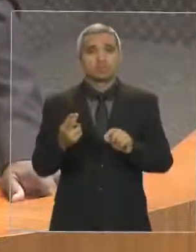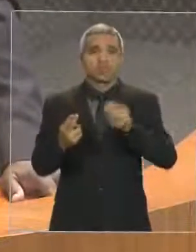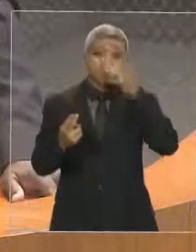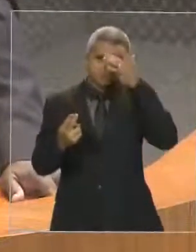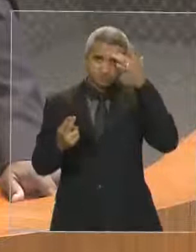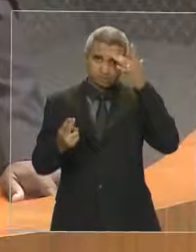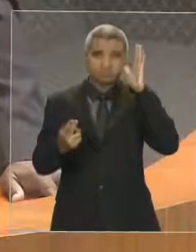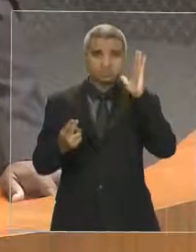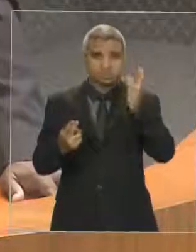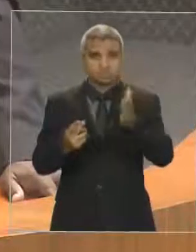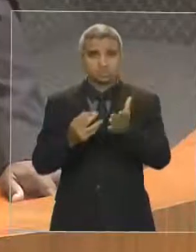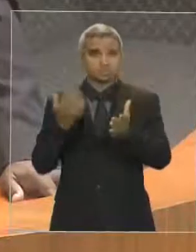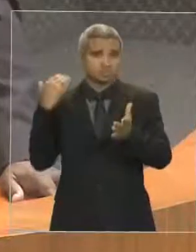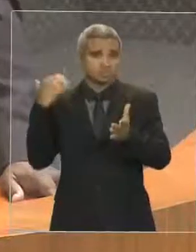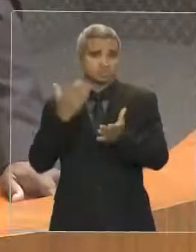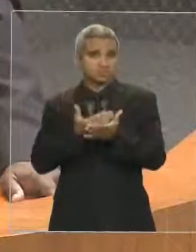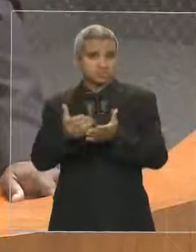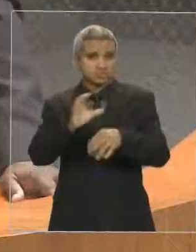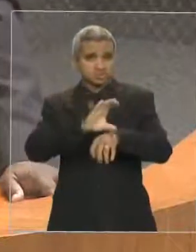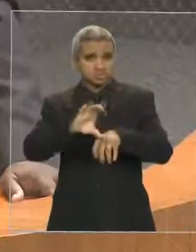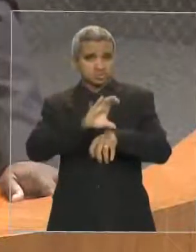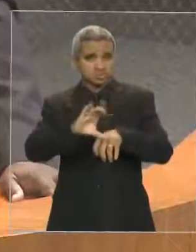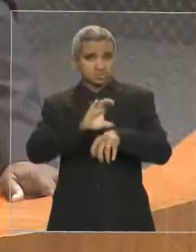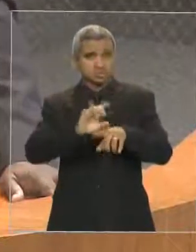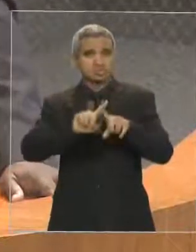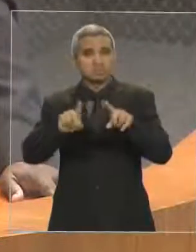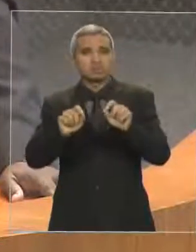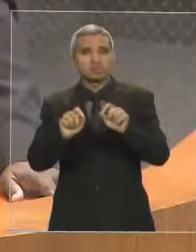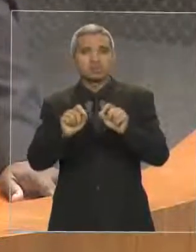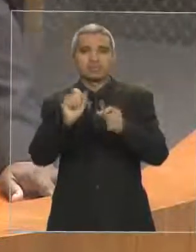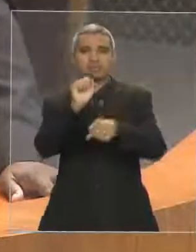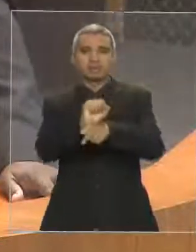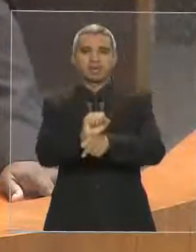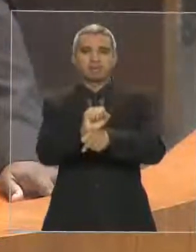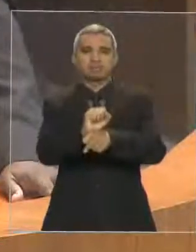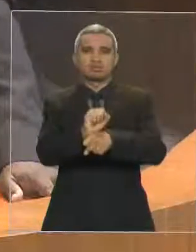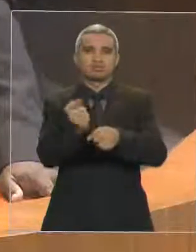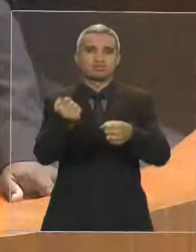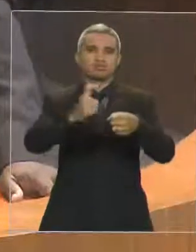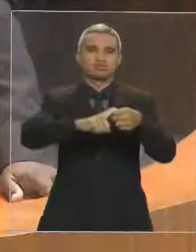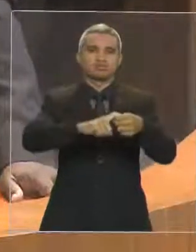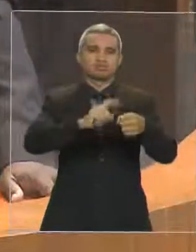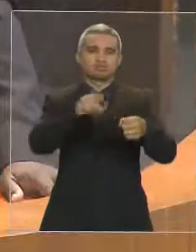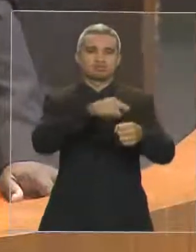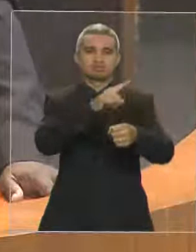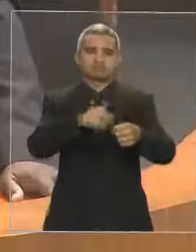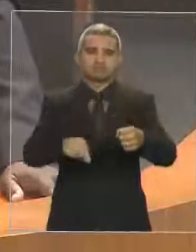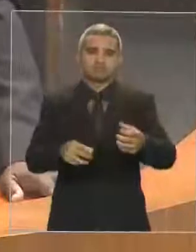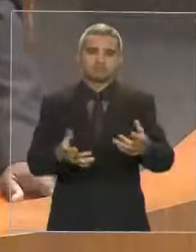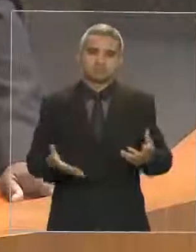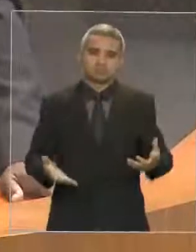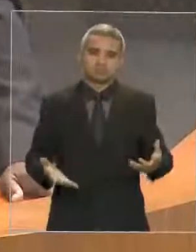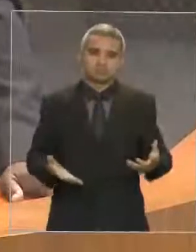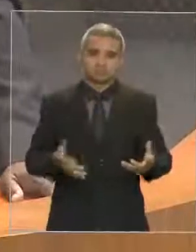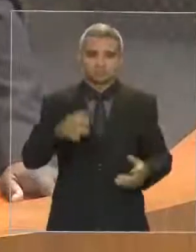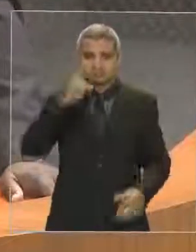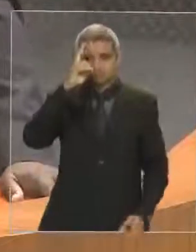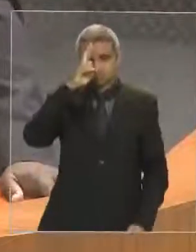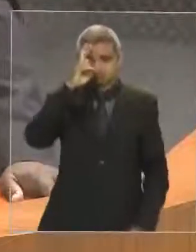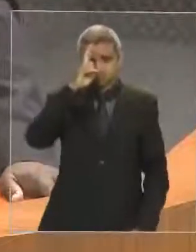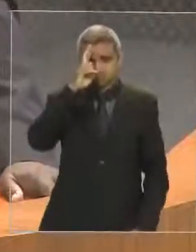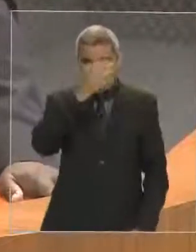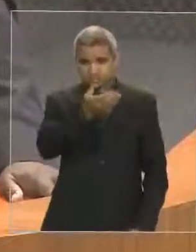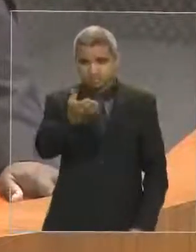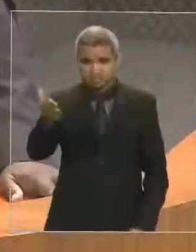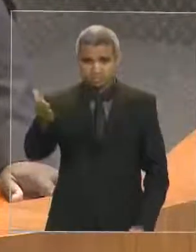no curso e que foram arrancados por uma questão judicial. Lembro a todos que nos acompanham pela TV